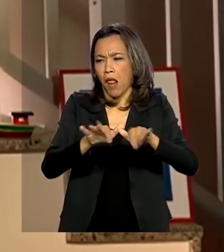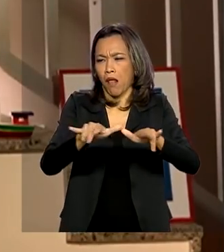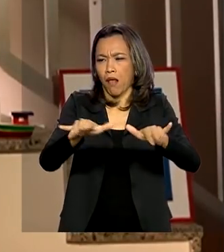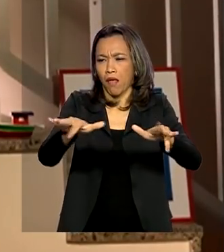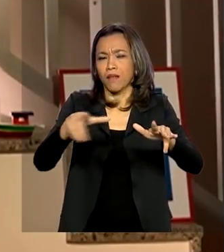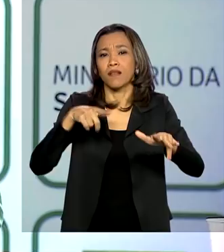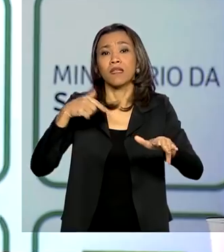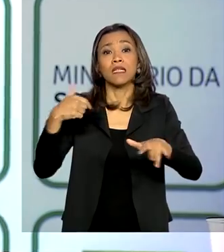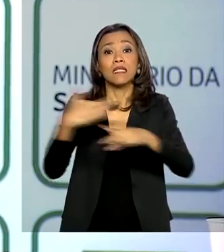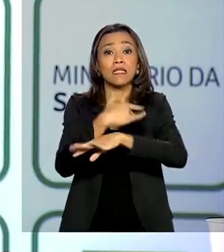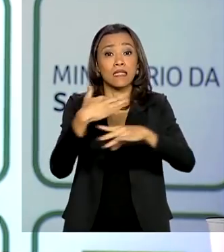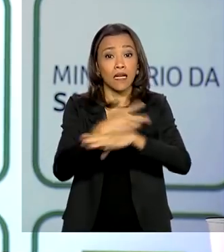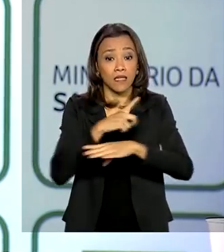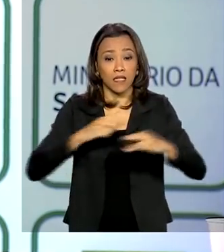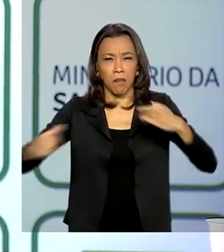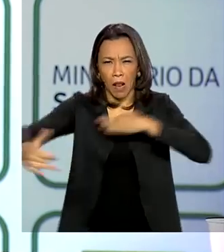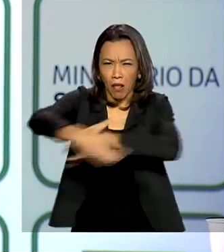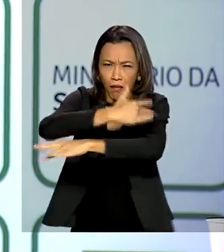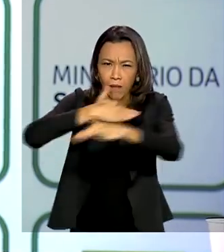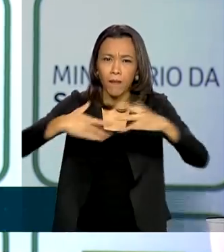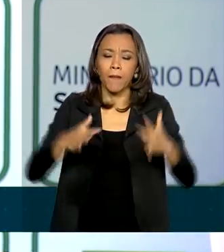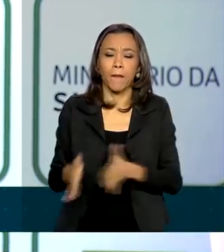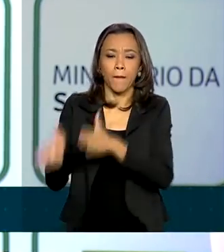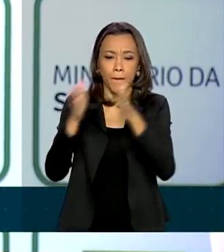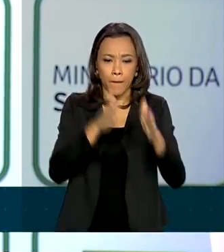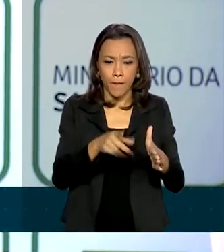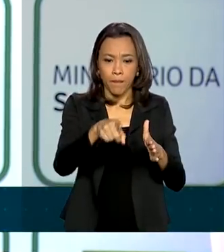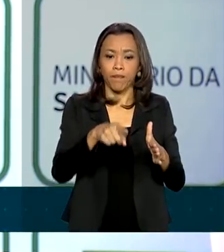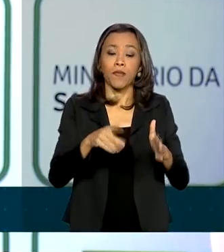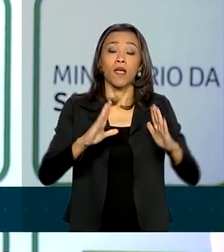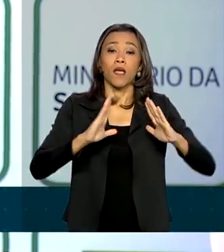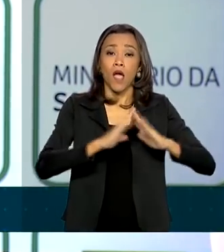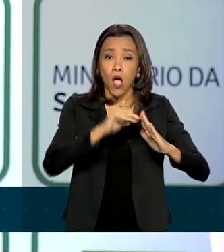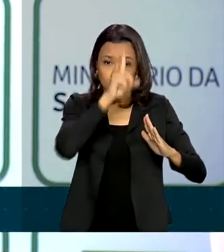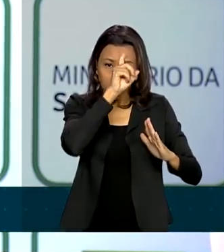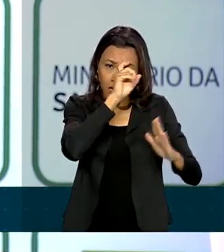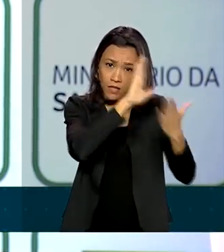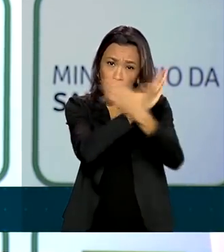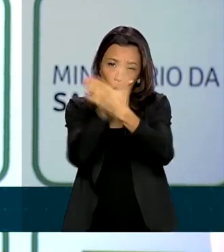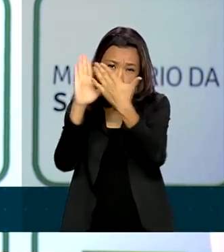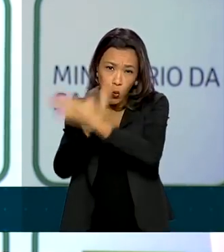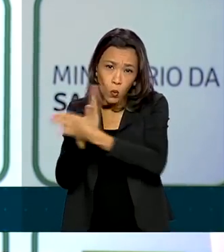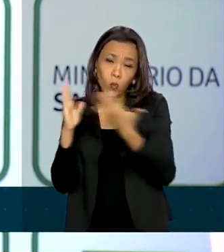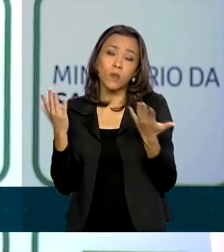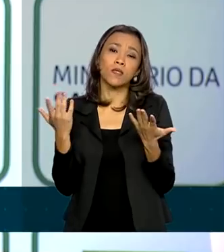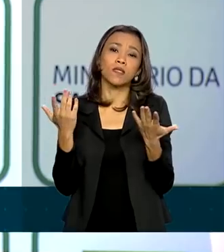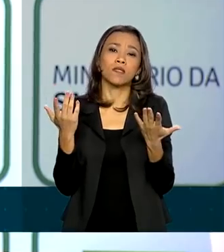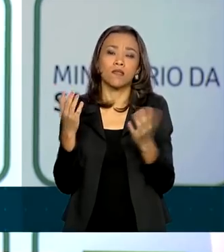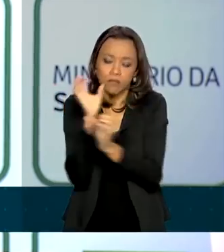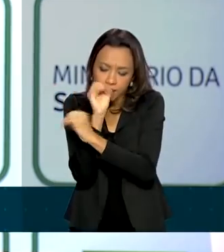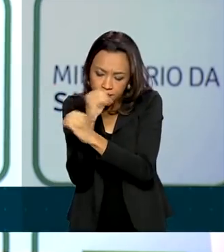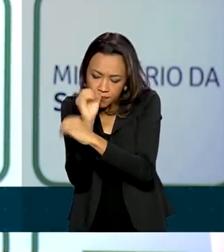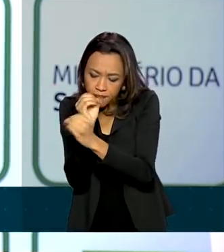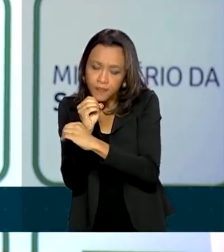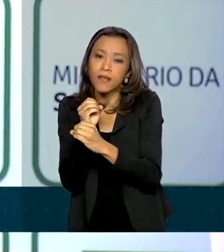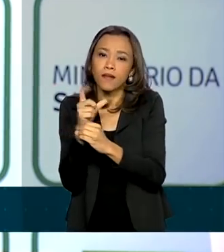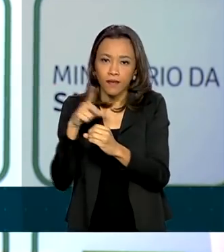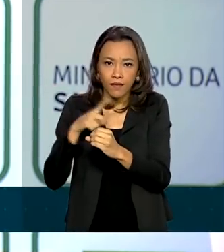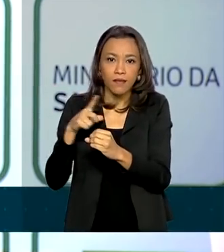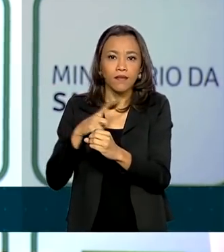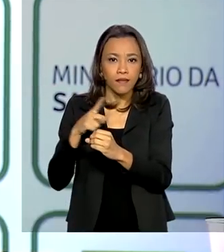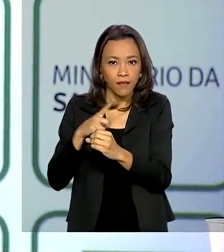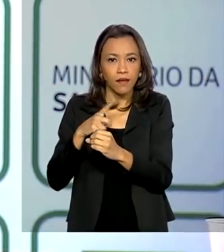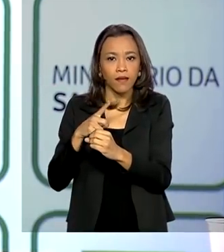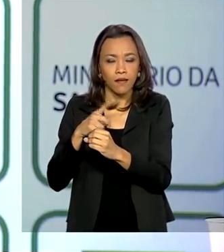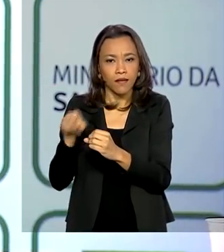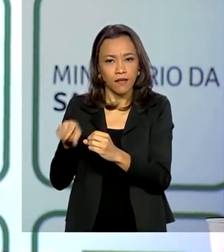aglomerações. Policlínicas, alguns hospitais que já recebem, que monitoram, que atendem casos de